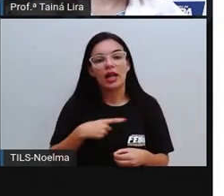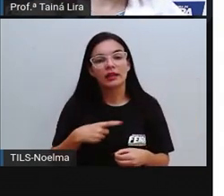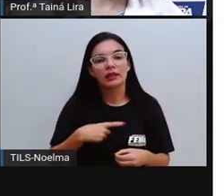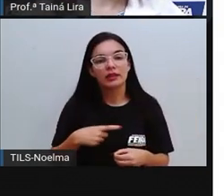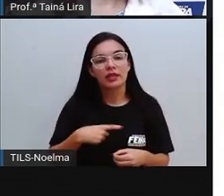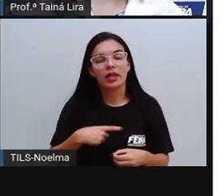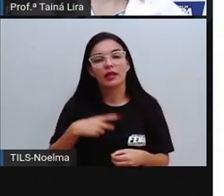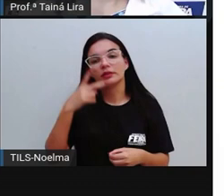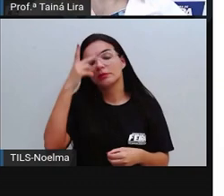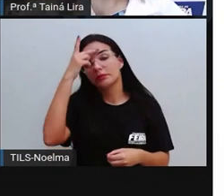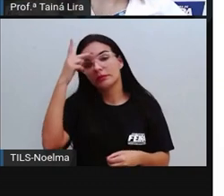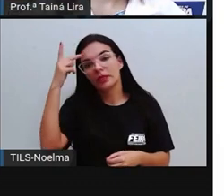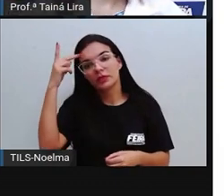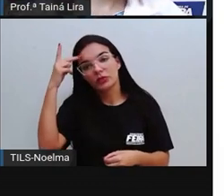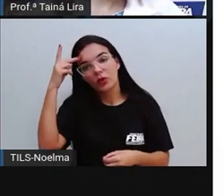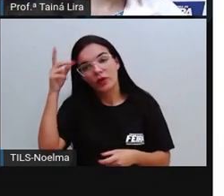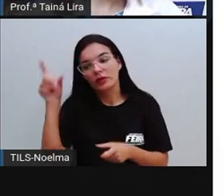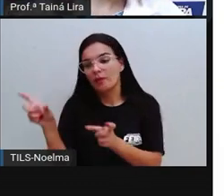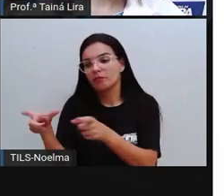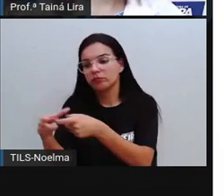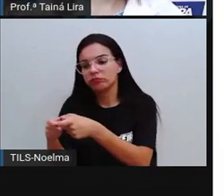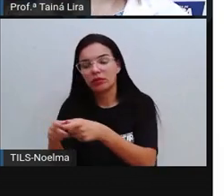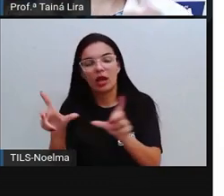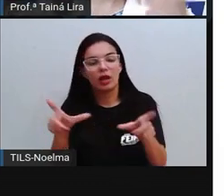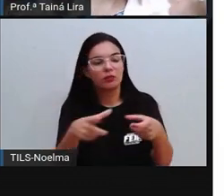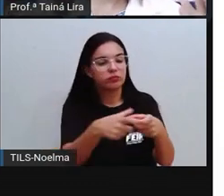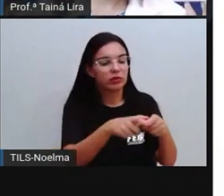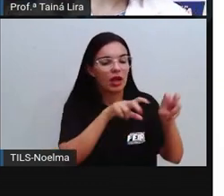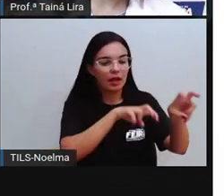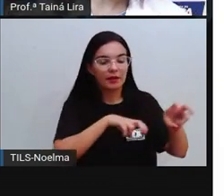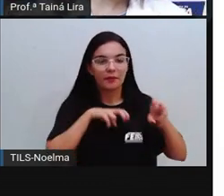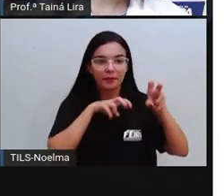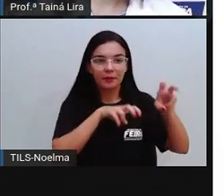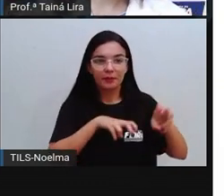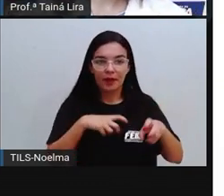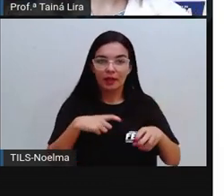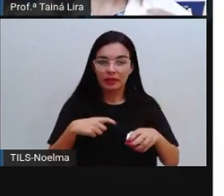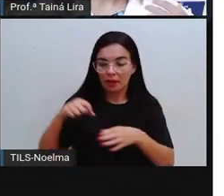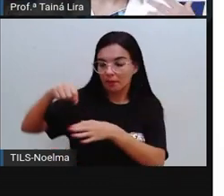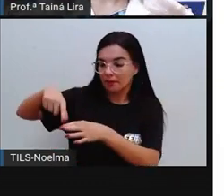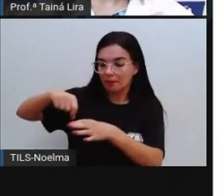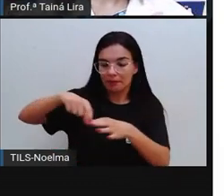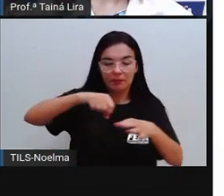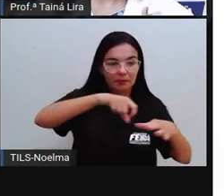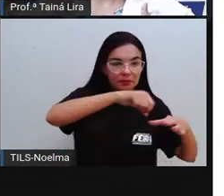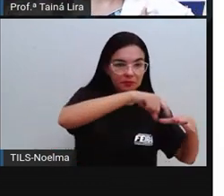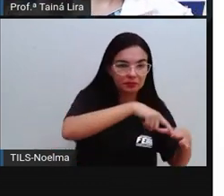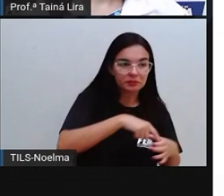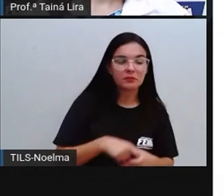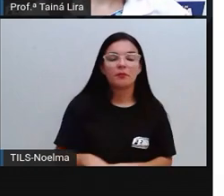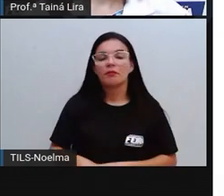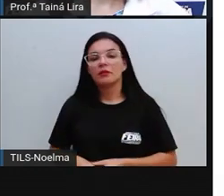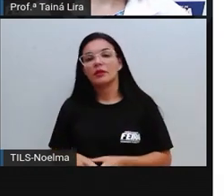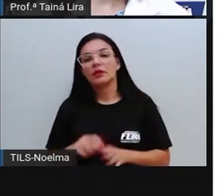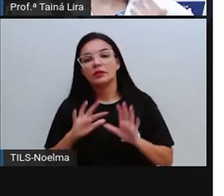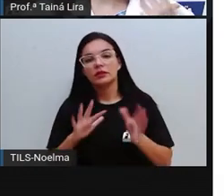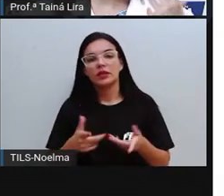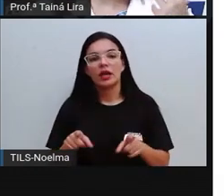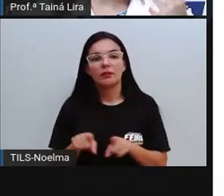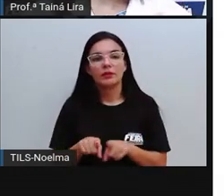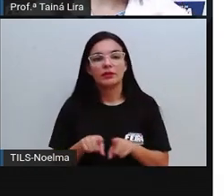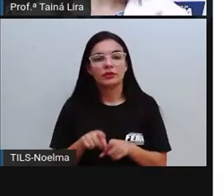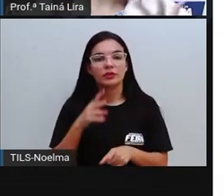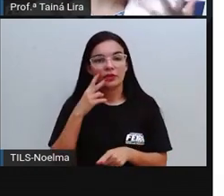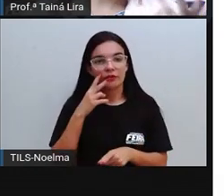os agricultores, os pequenos agricultores, que são as pessoas que plantam, e a gente viu até aquela questão ali da